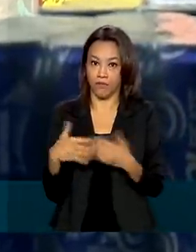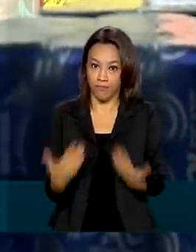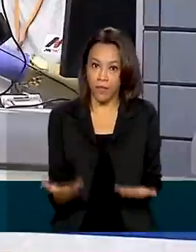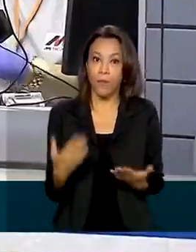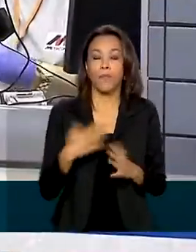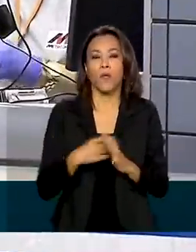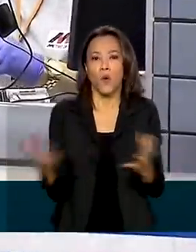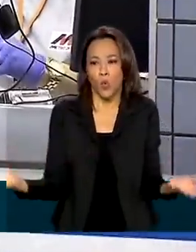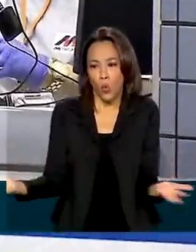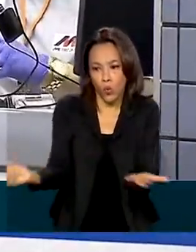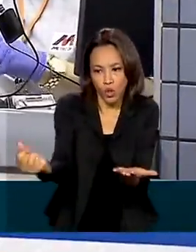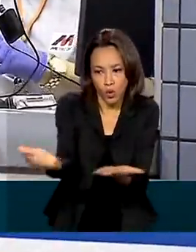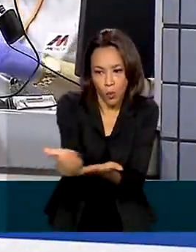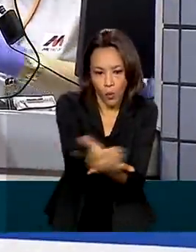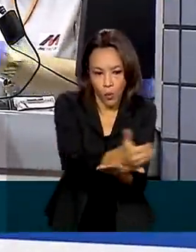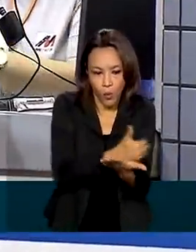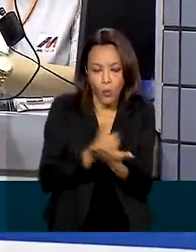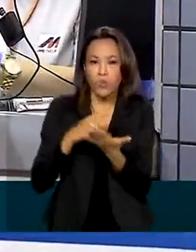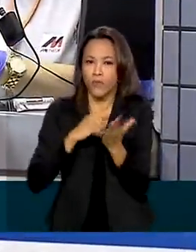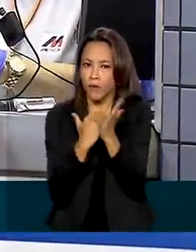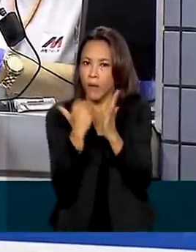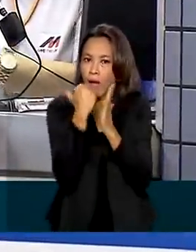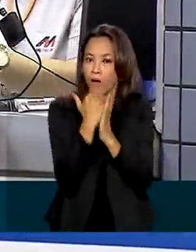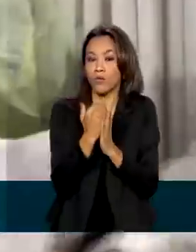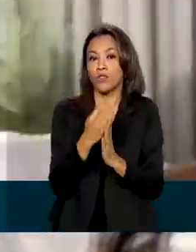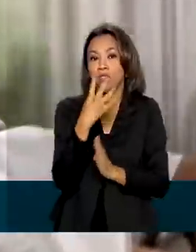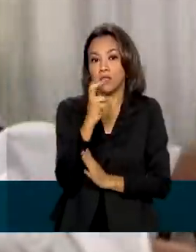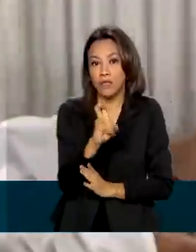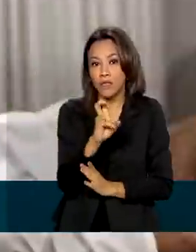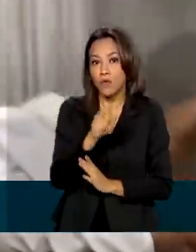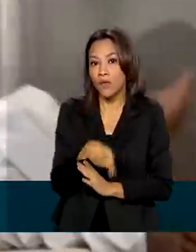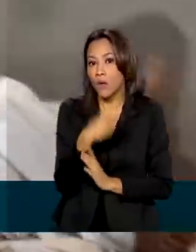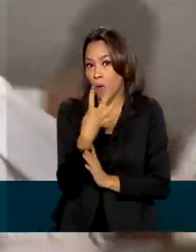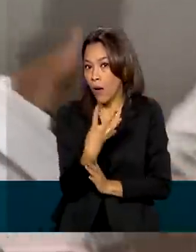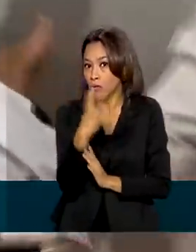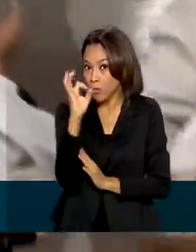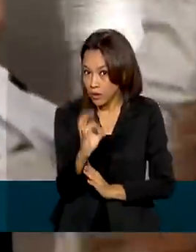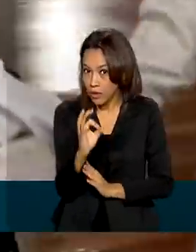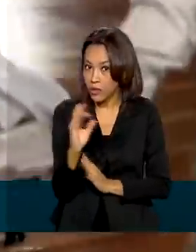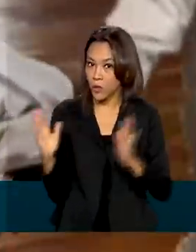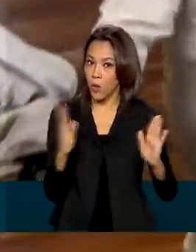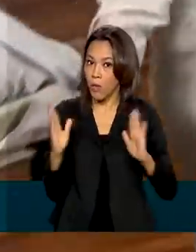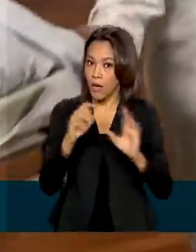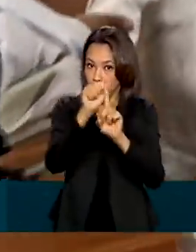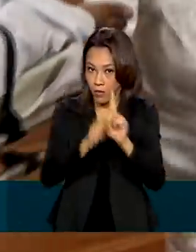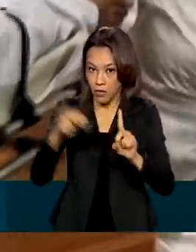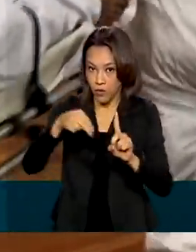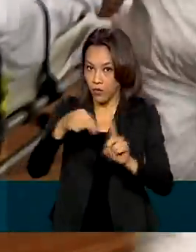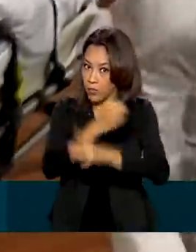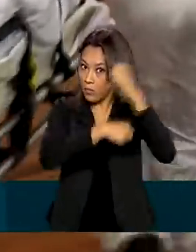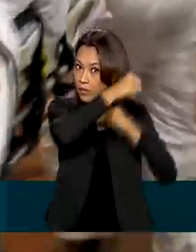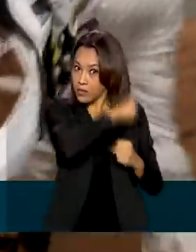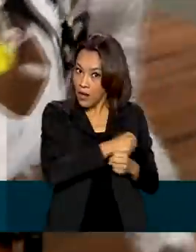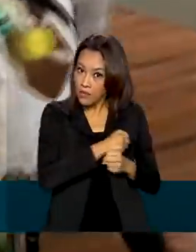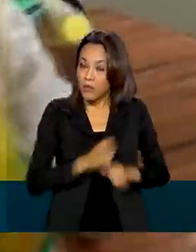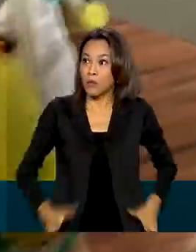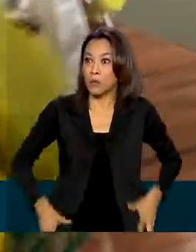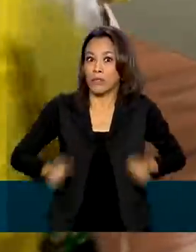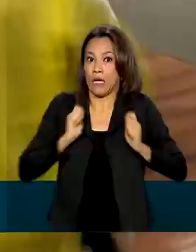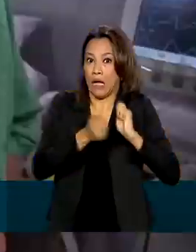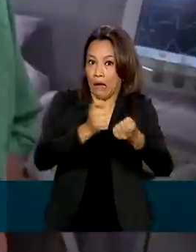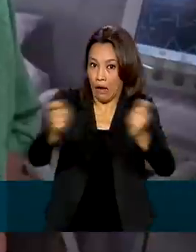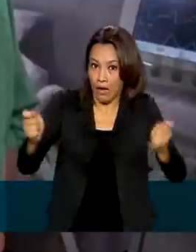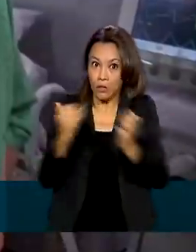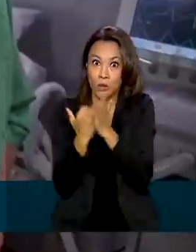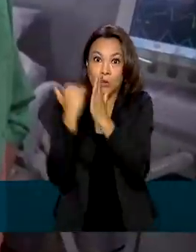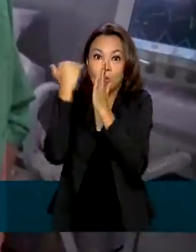receitas do governo tiveram alta de 5,4% em relação a novembro do ano passado, as despesas subiram